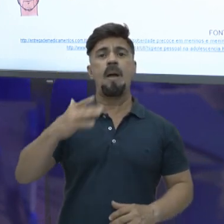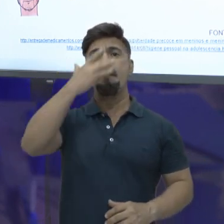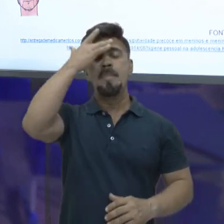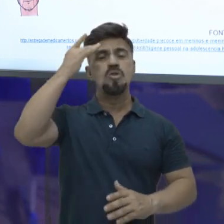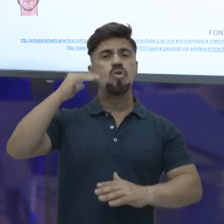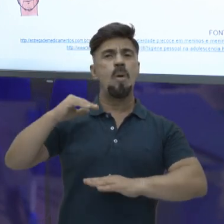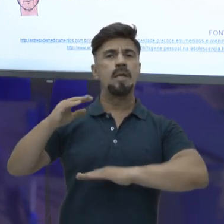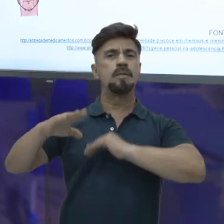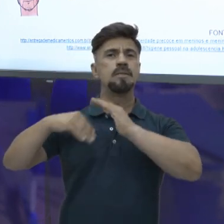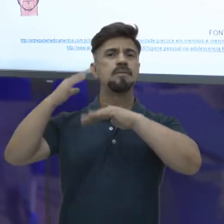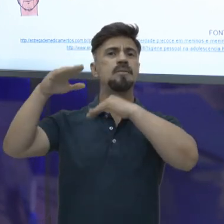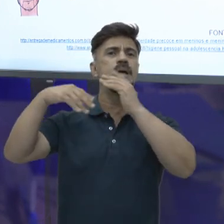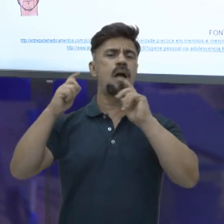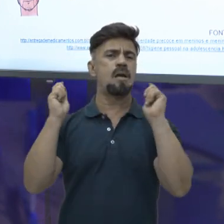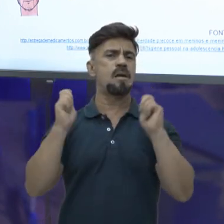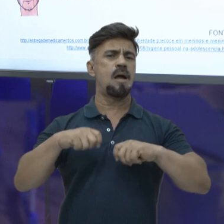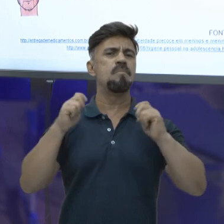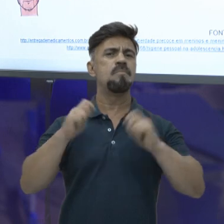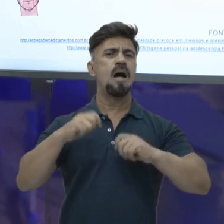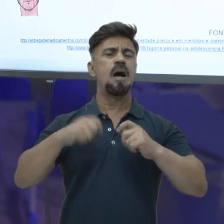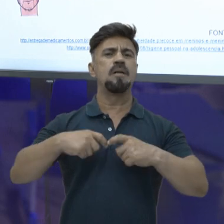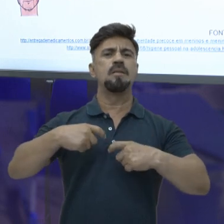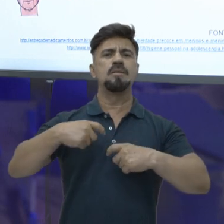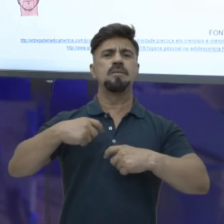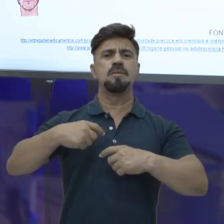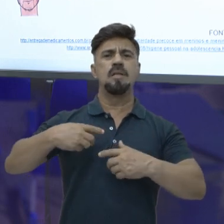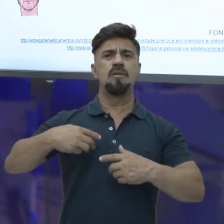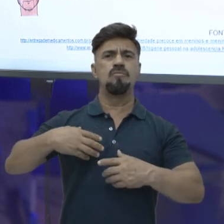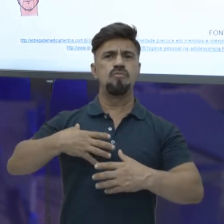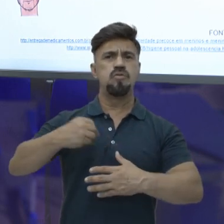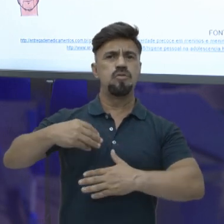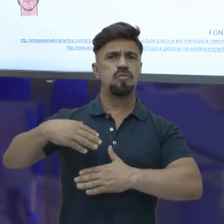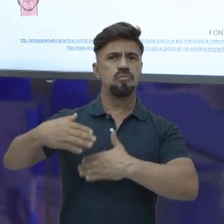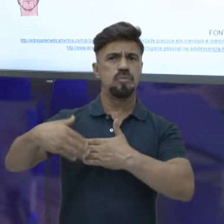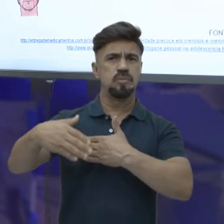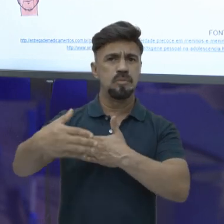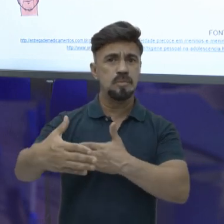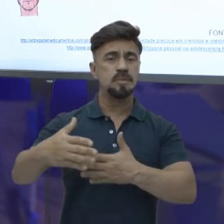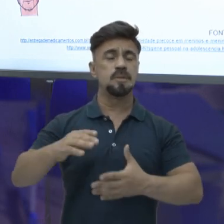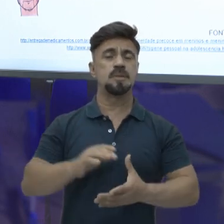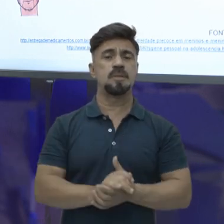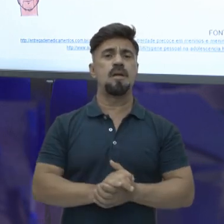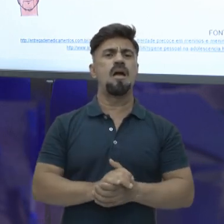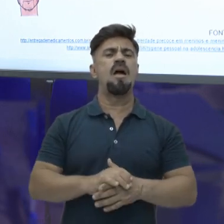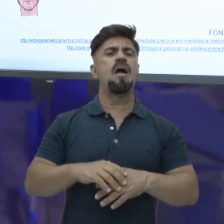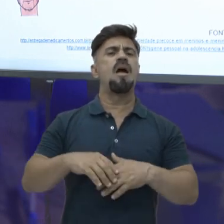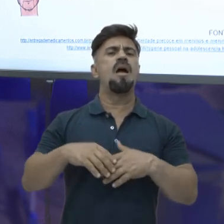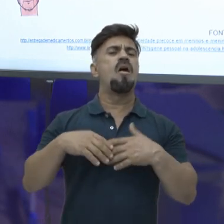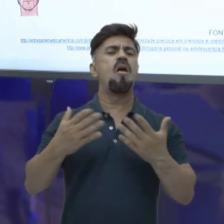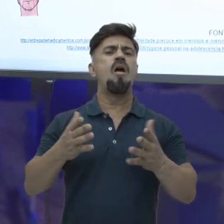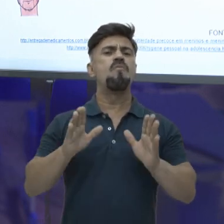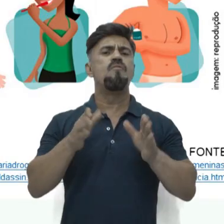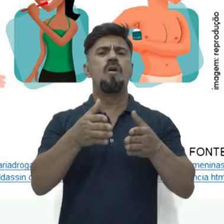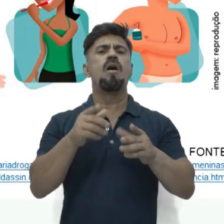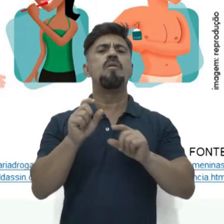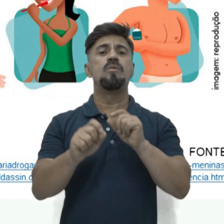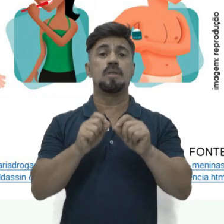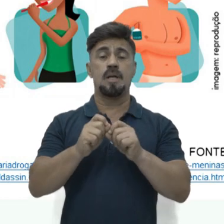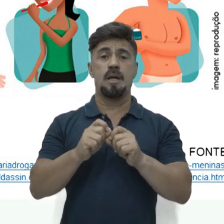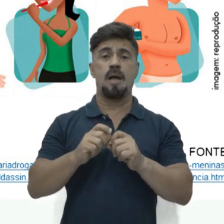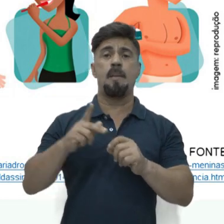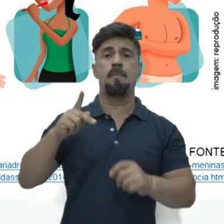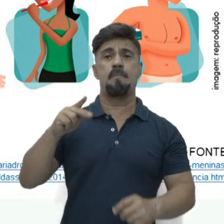desenvolvida capaz de se reproduzir. E aí o que a gente tem que focar dentro dessa puberdade? A